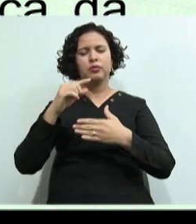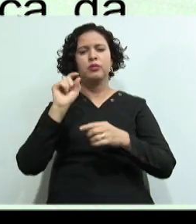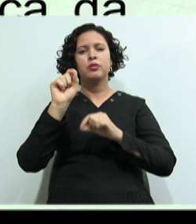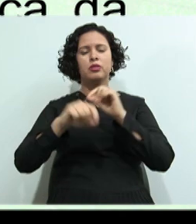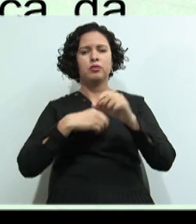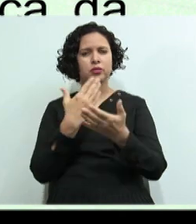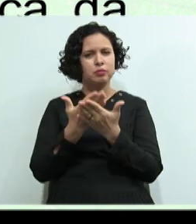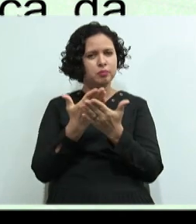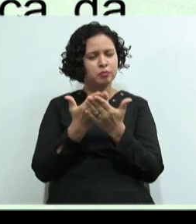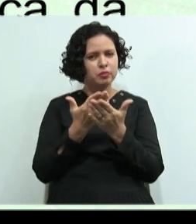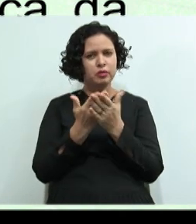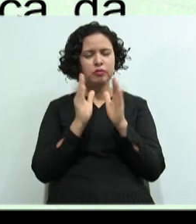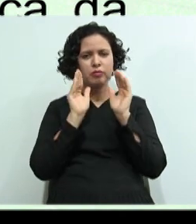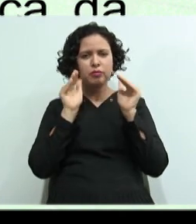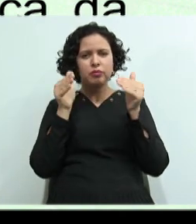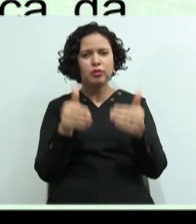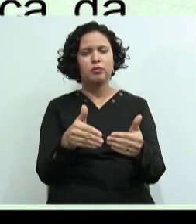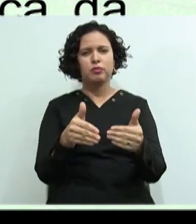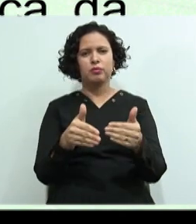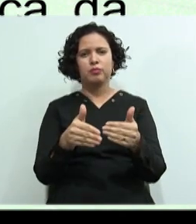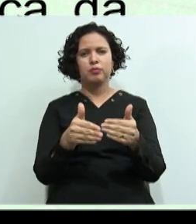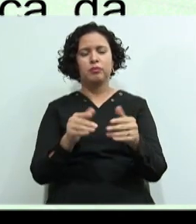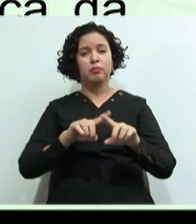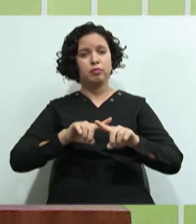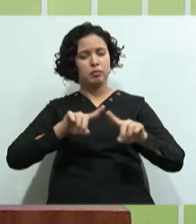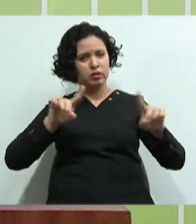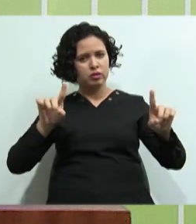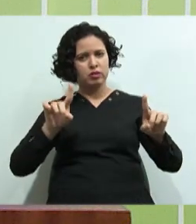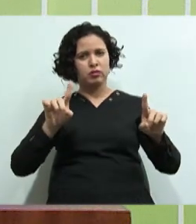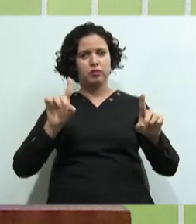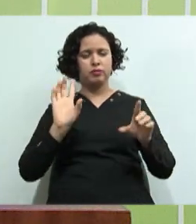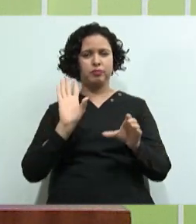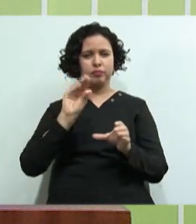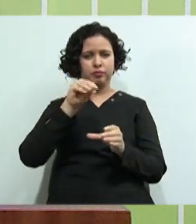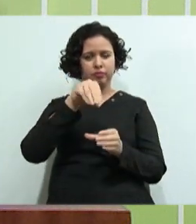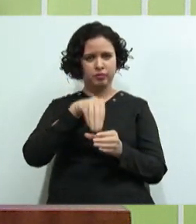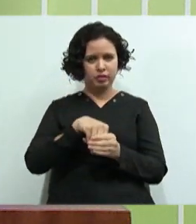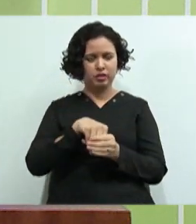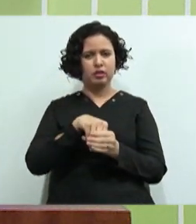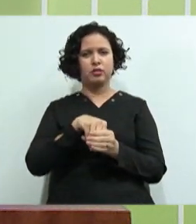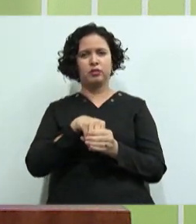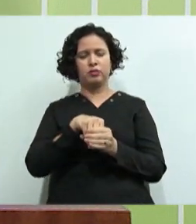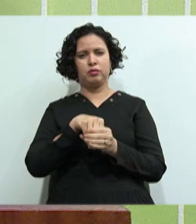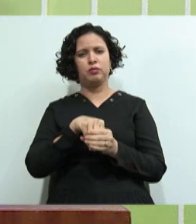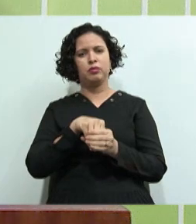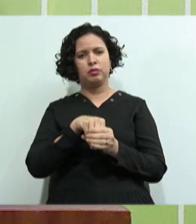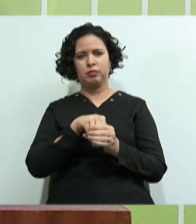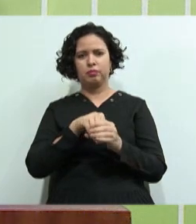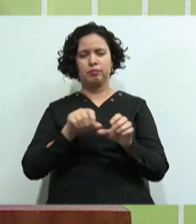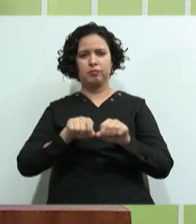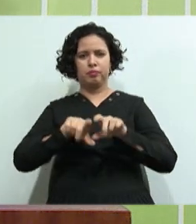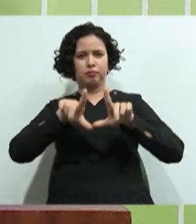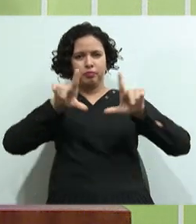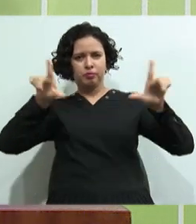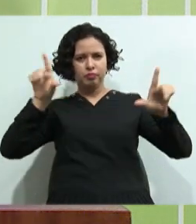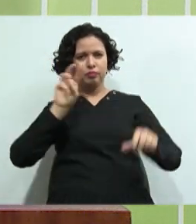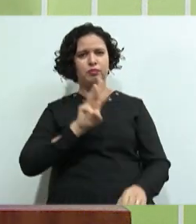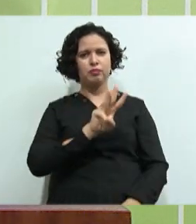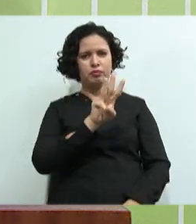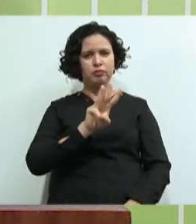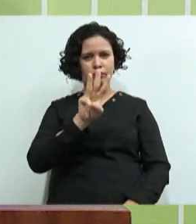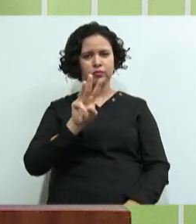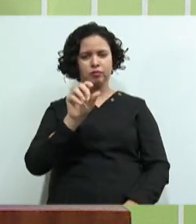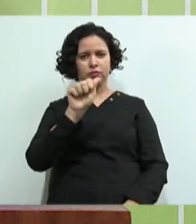Bastante sucinta Mas eu vou trazer dentro Dali da plataforma, né? Da plataforma do